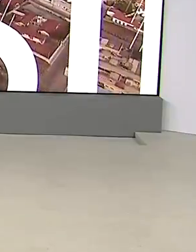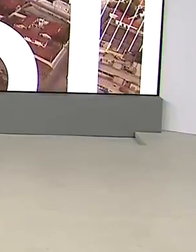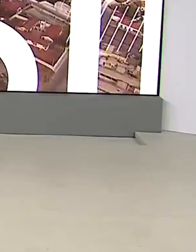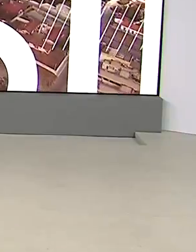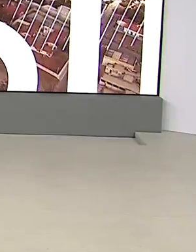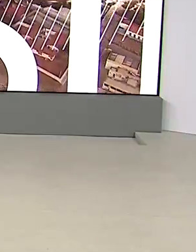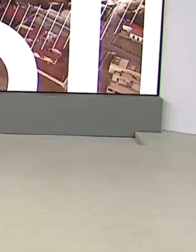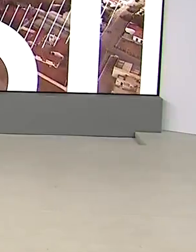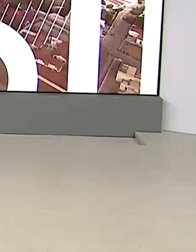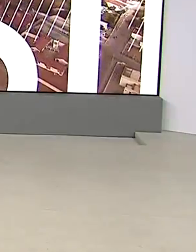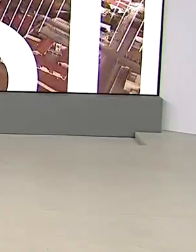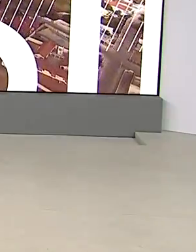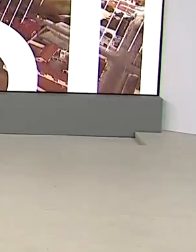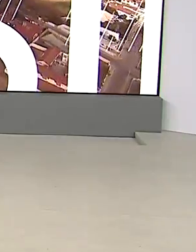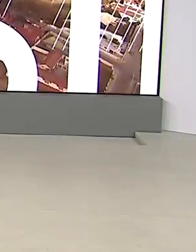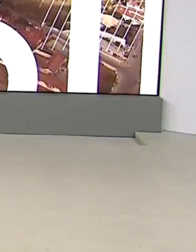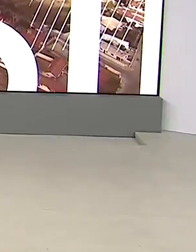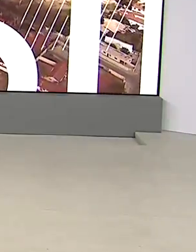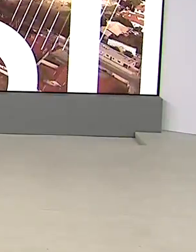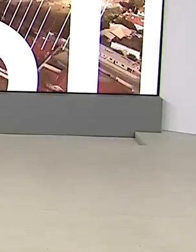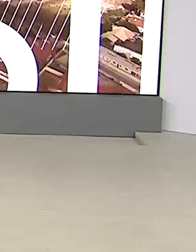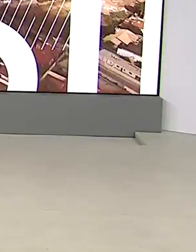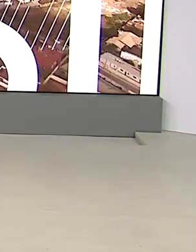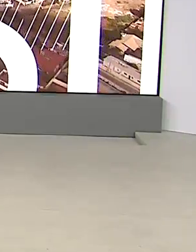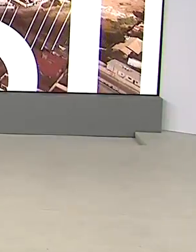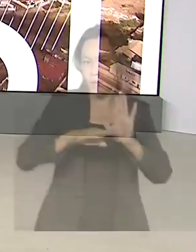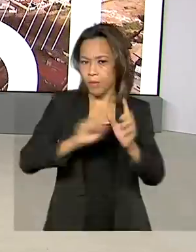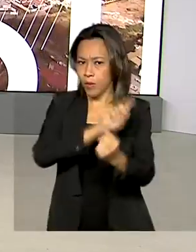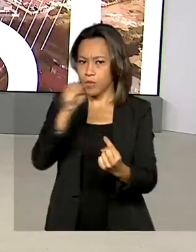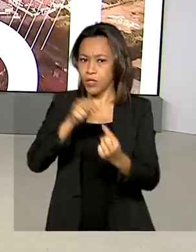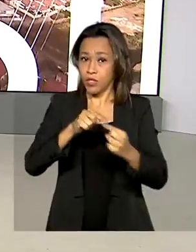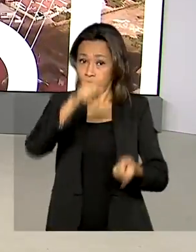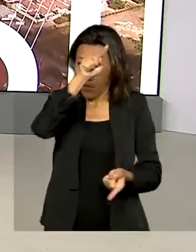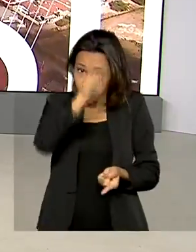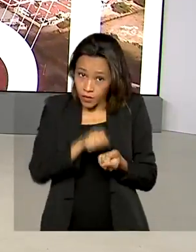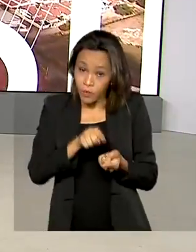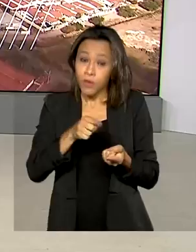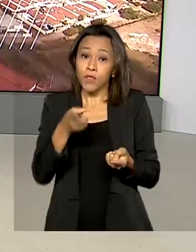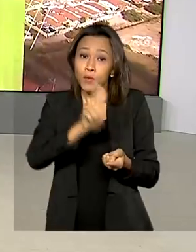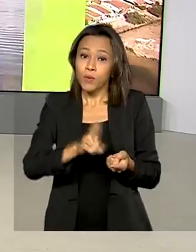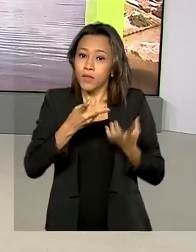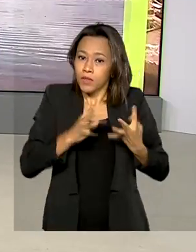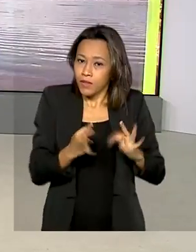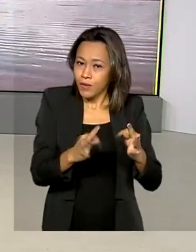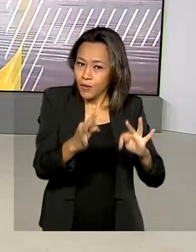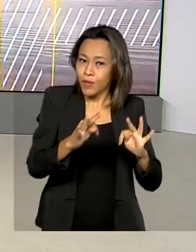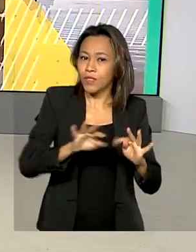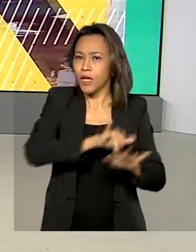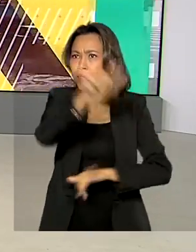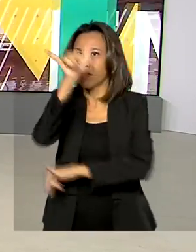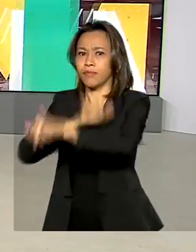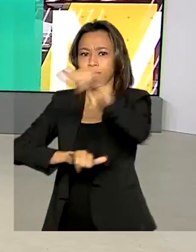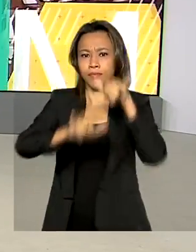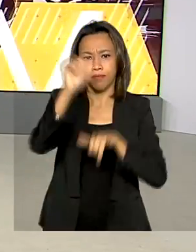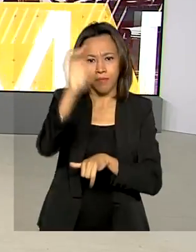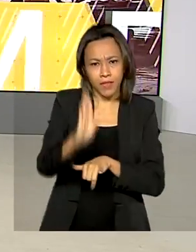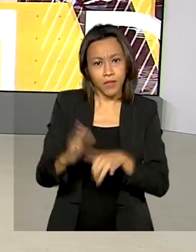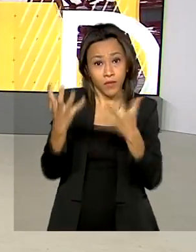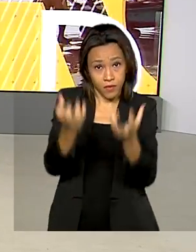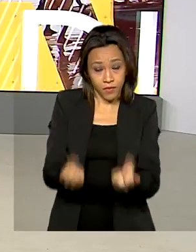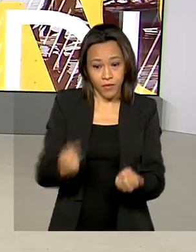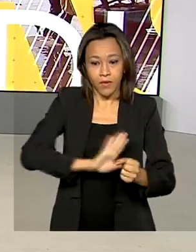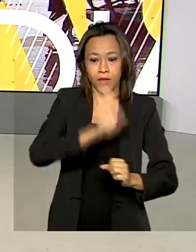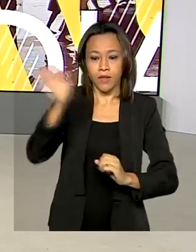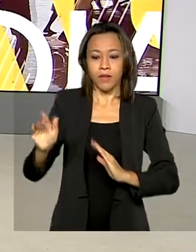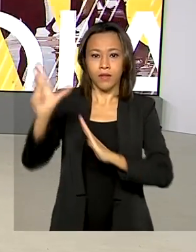Jair Bolsonaro lança hoje um programa para simplificar e modernizar a aviação brasileira. Vamos ao Palácio do Planalto. O